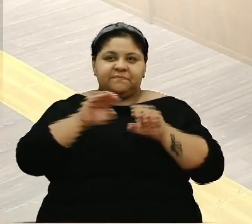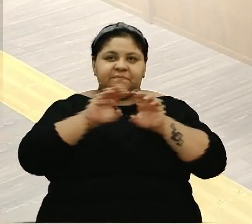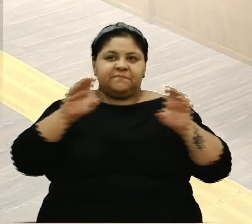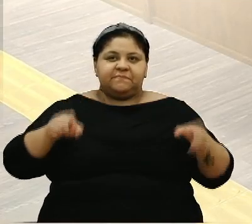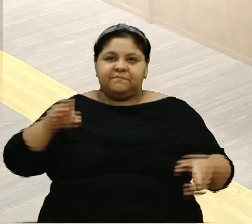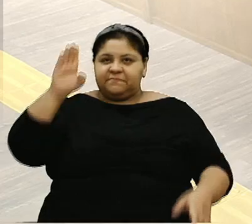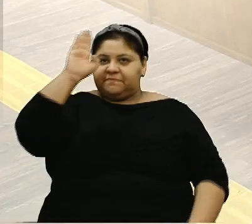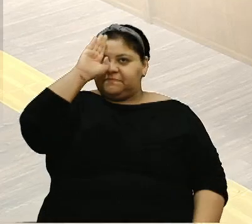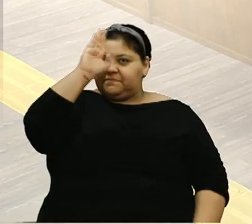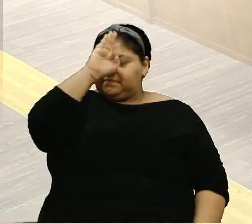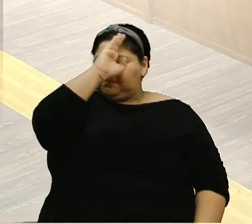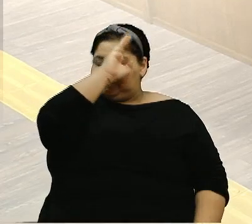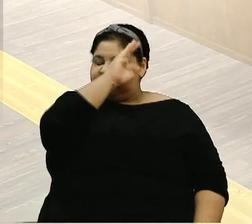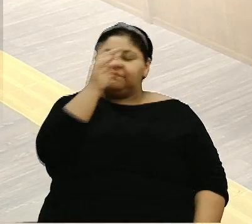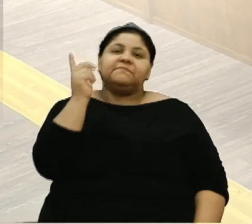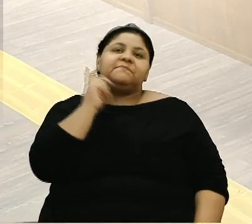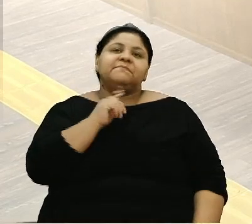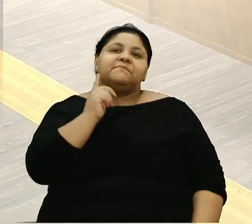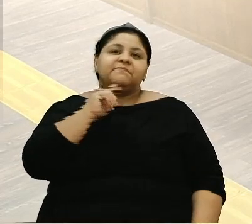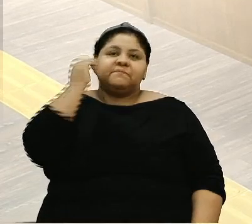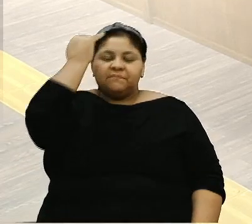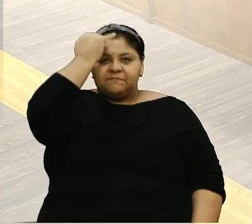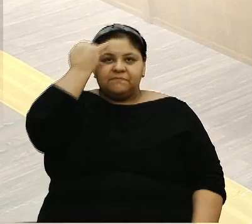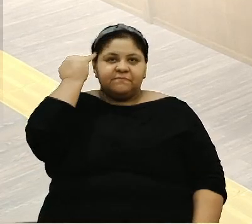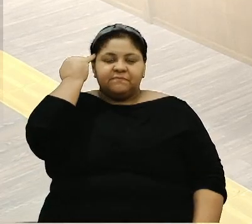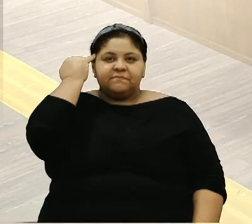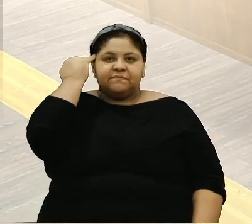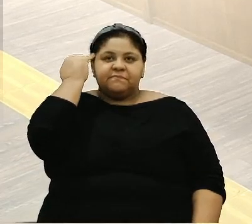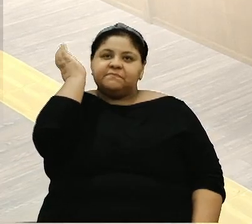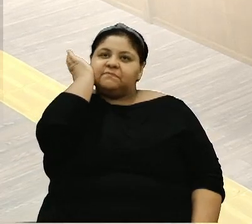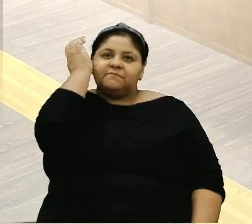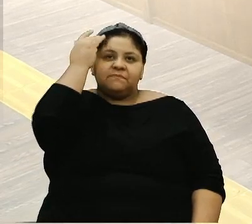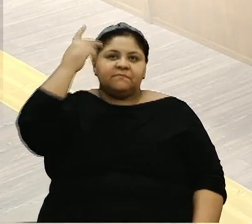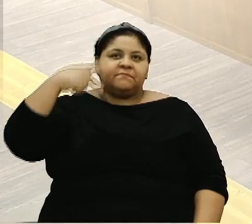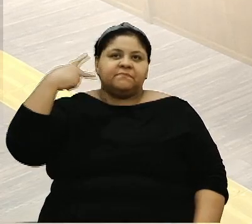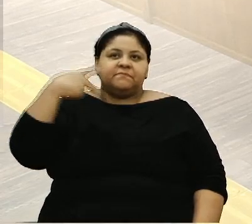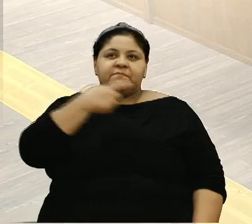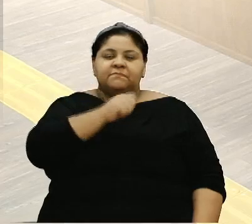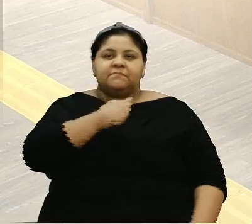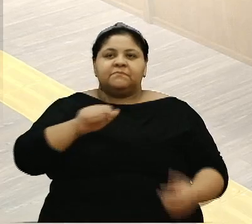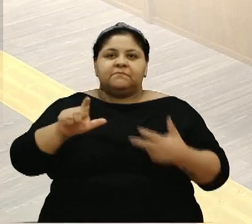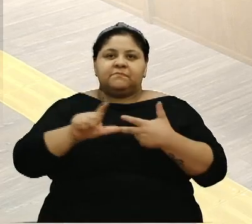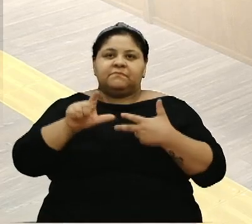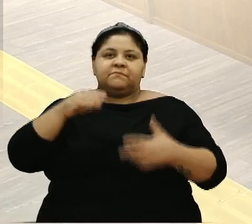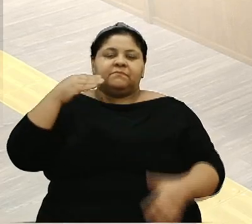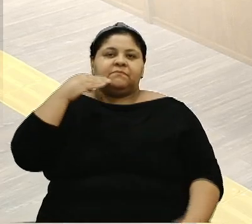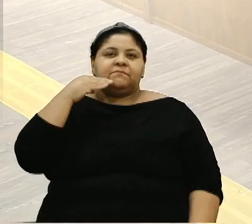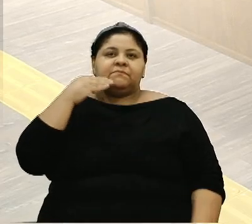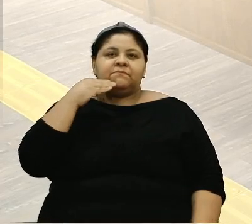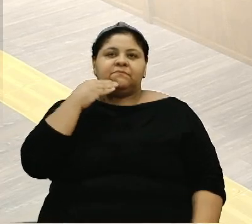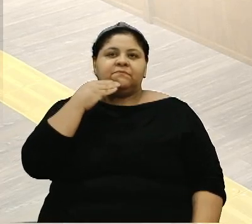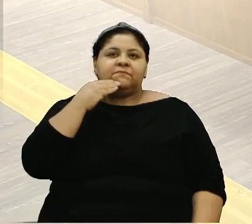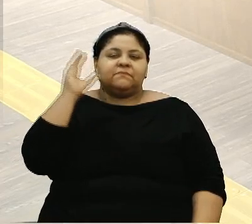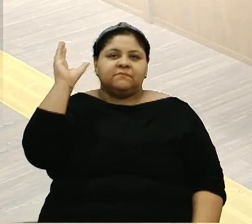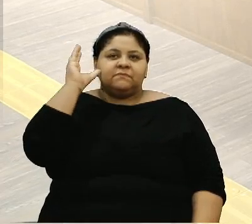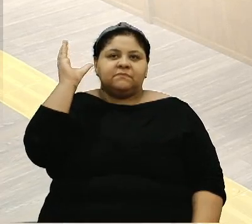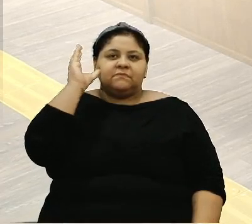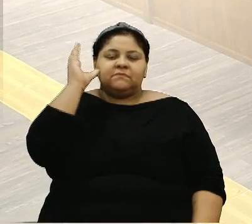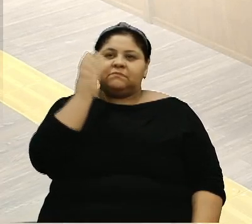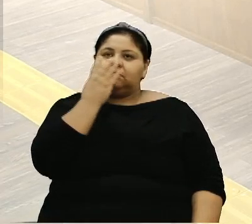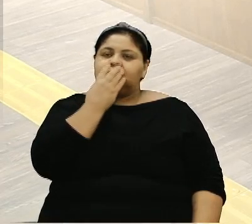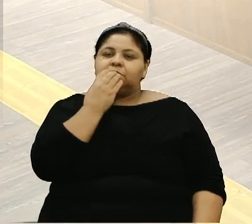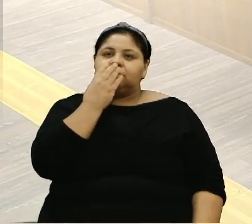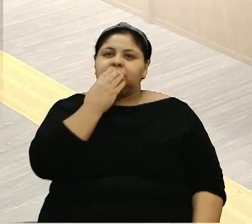diretora, Adriano Bressan, Renato Oliveira, Felipe Grêmio Maier e Zé D'Ambrós. Vereadores da 18ª Legislatura, Bortola, Cadori, Camiles,